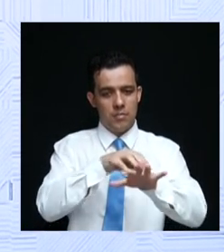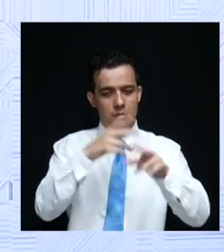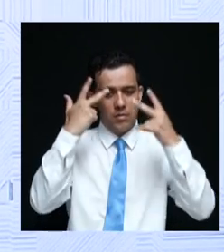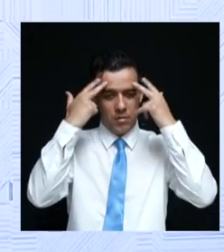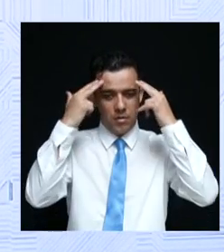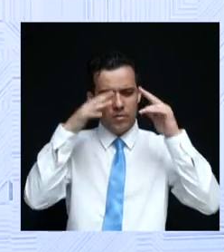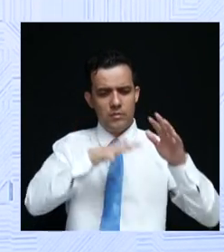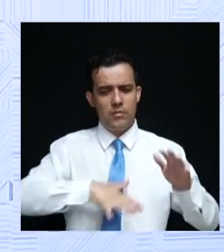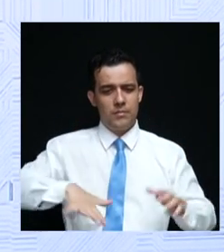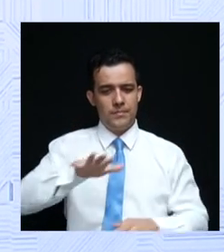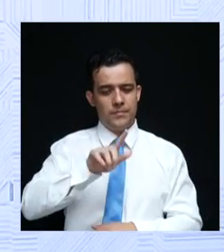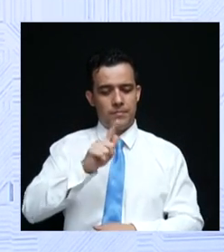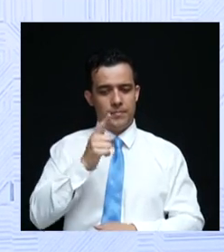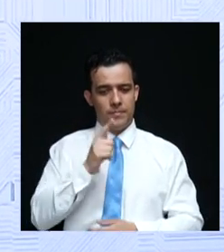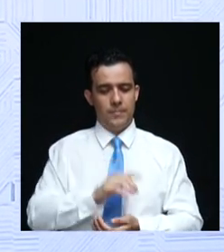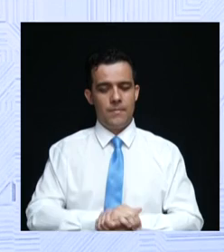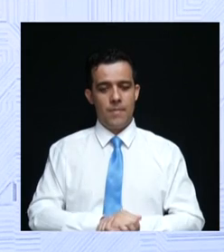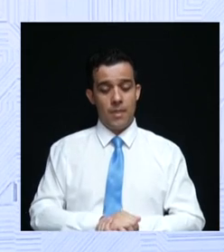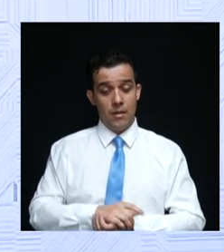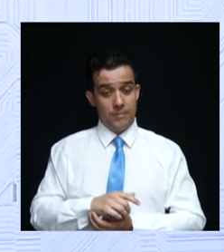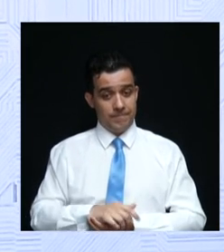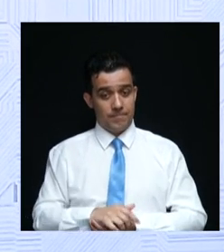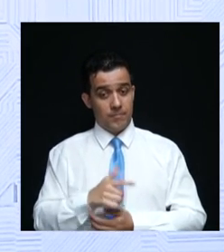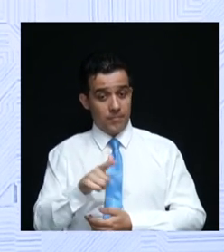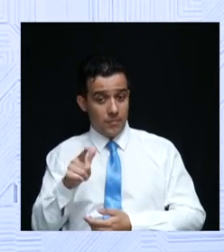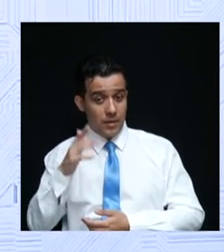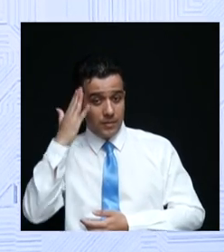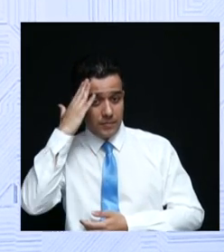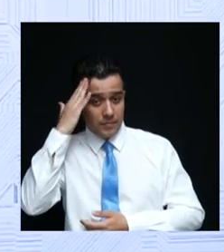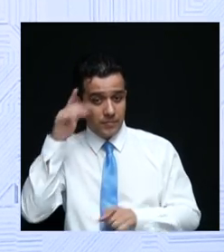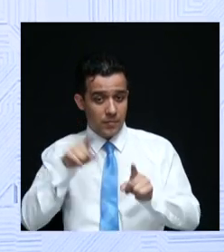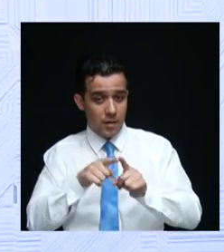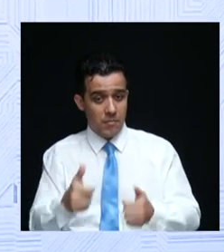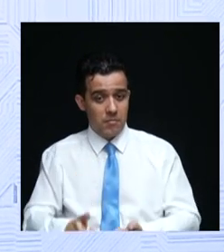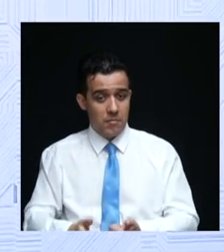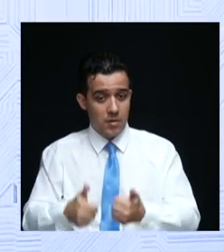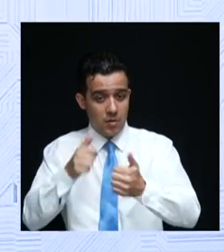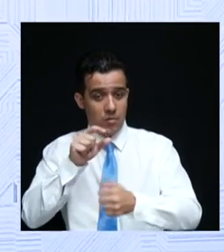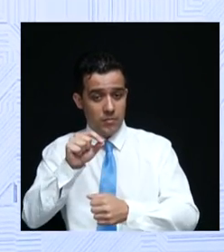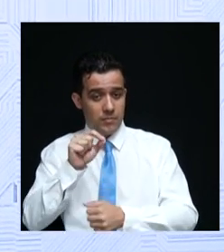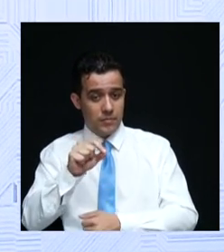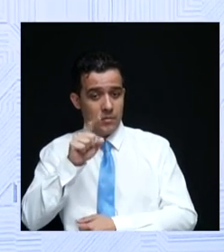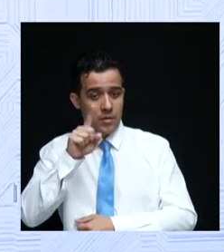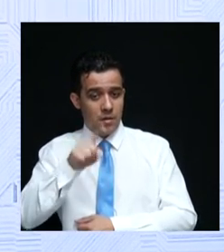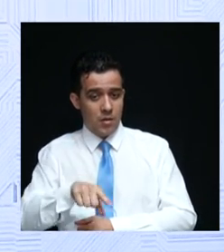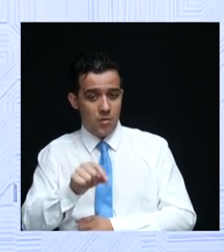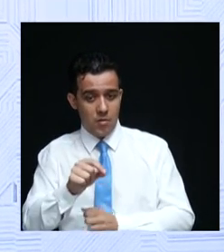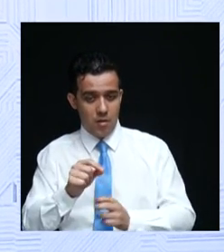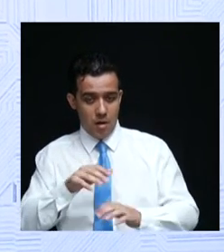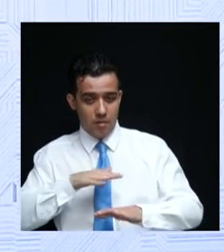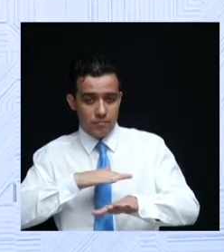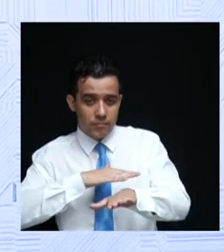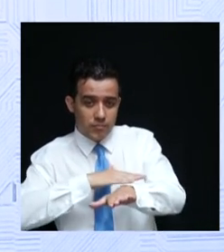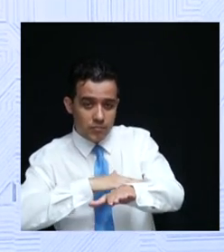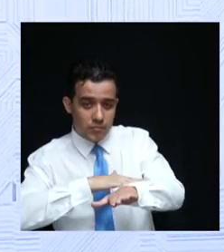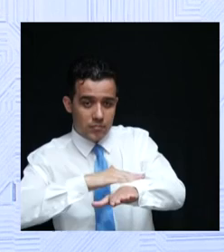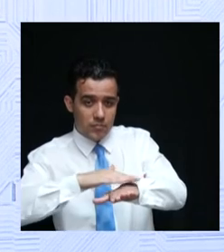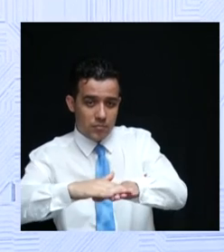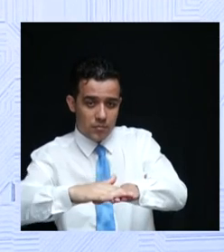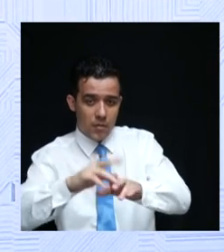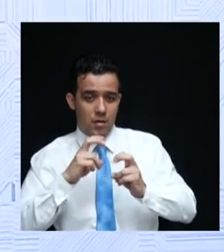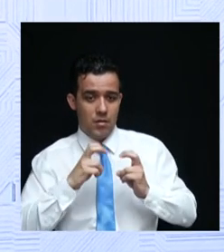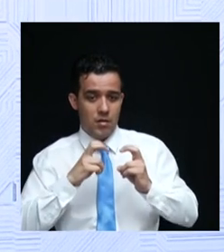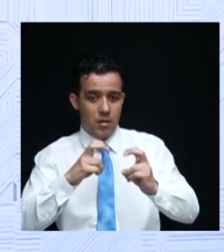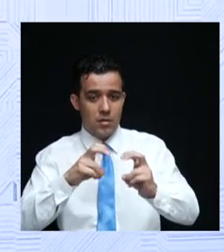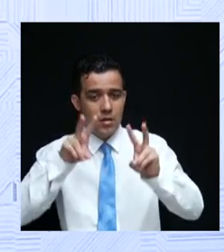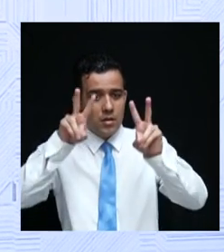metropolitana. Por outro lado, sabemos que precisamos melhorar o piso que passa o eixo Anhanguera de maneira específica. Esse tema